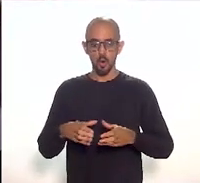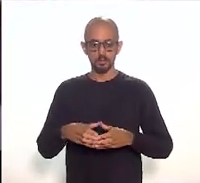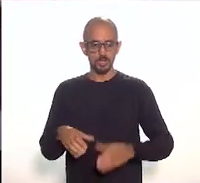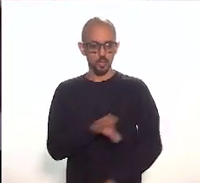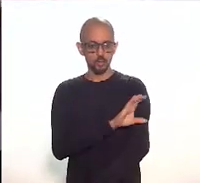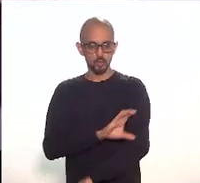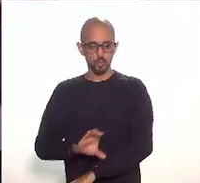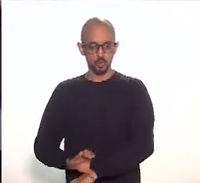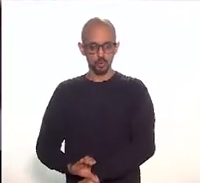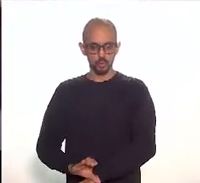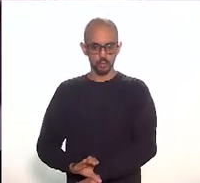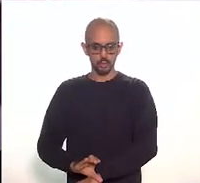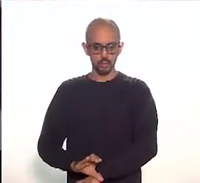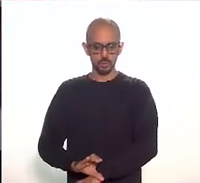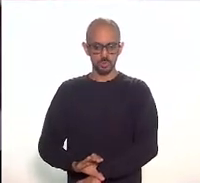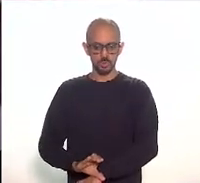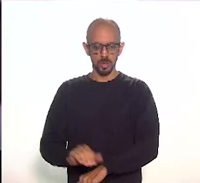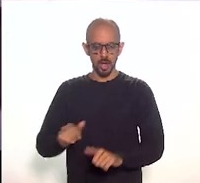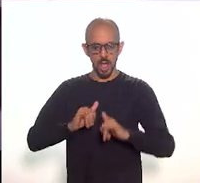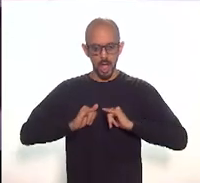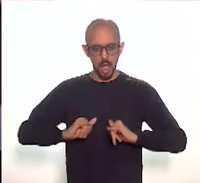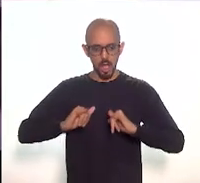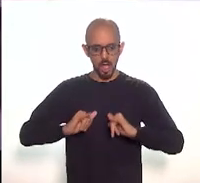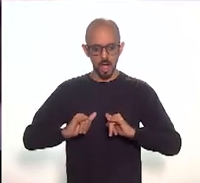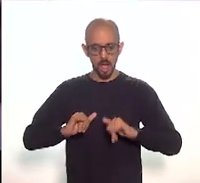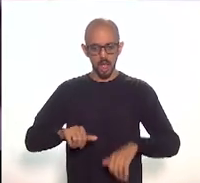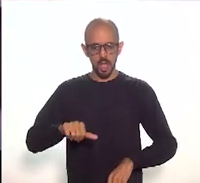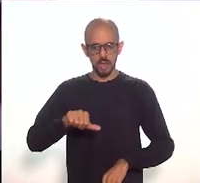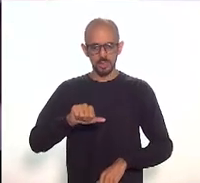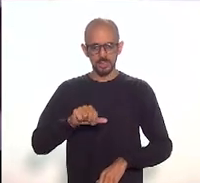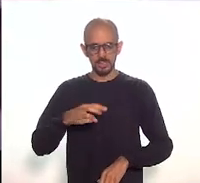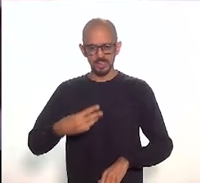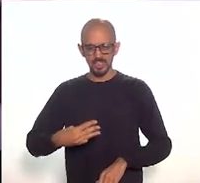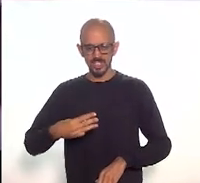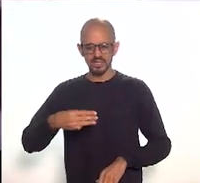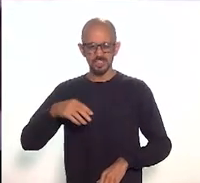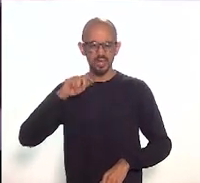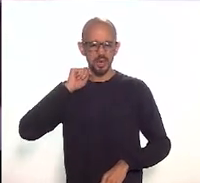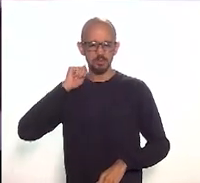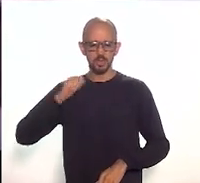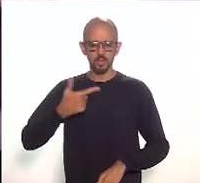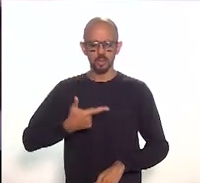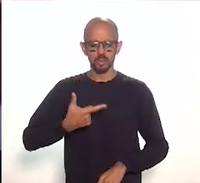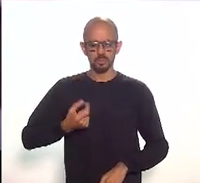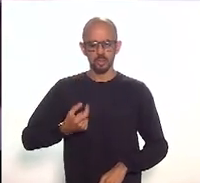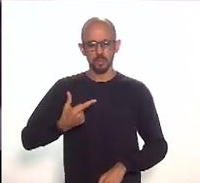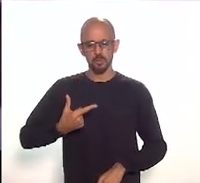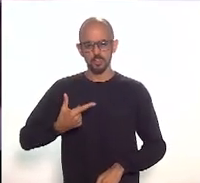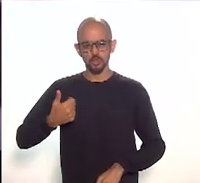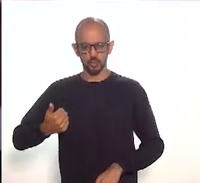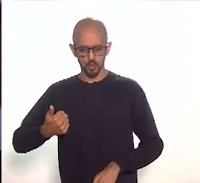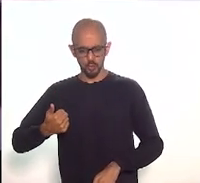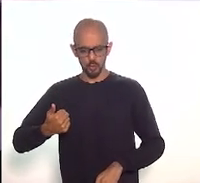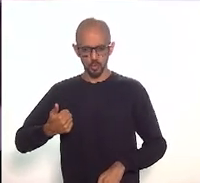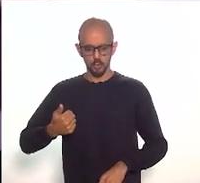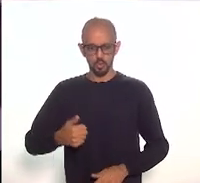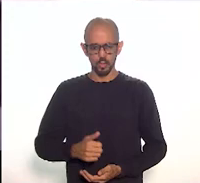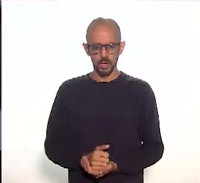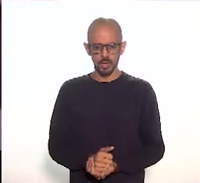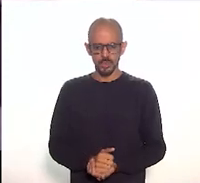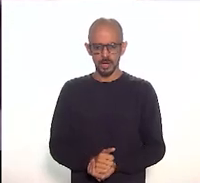edital republicada em 13 de 4 de 2021, com a seguinte ordem do dia,